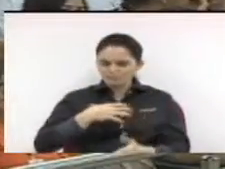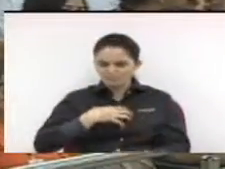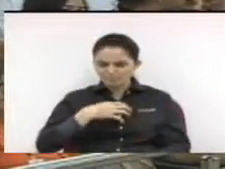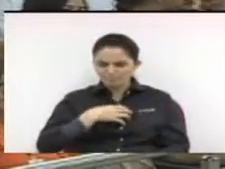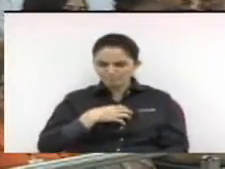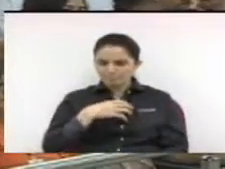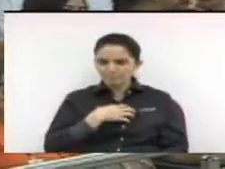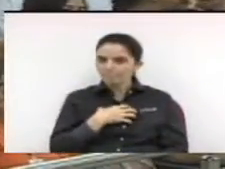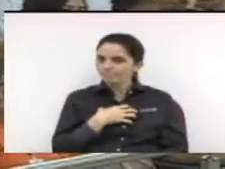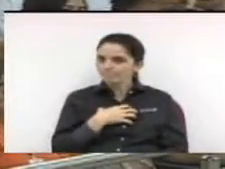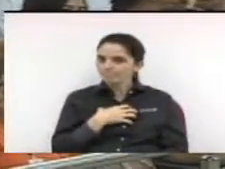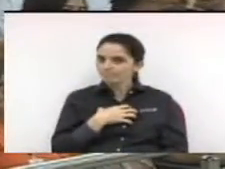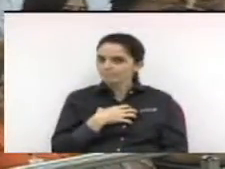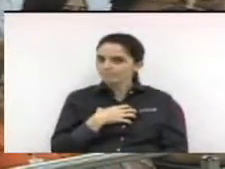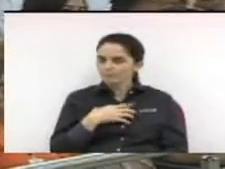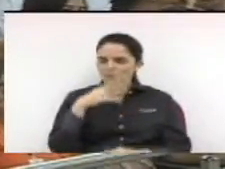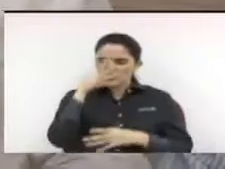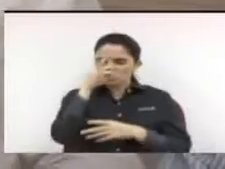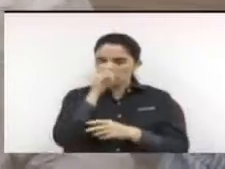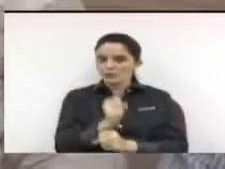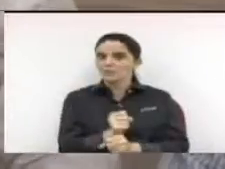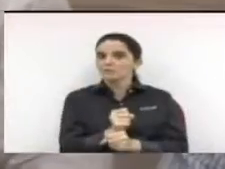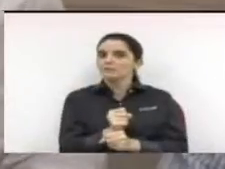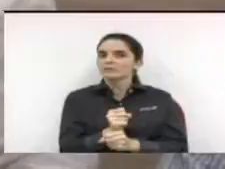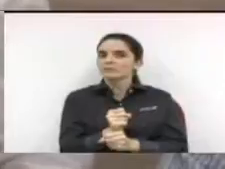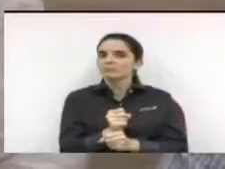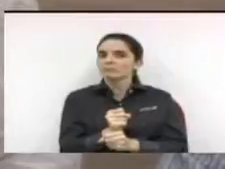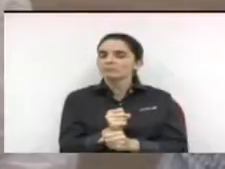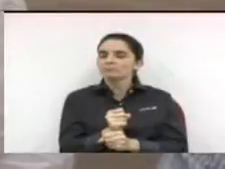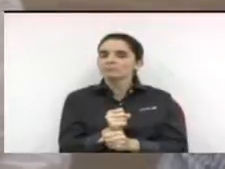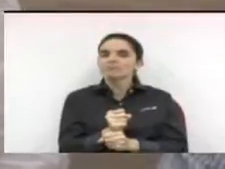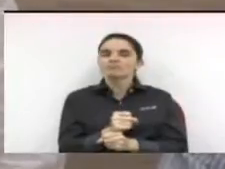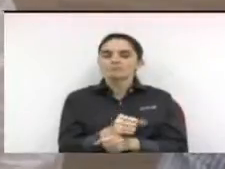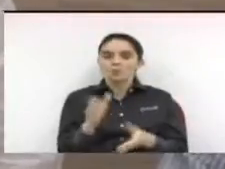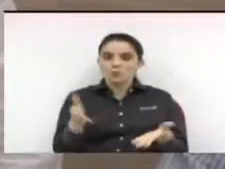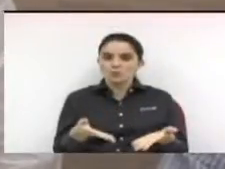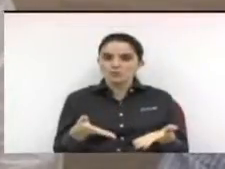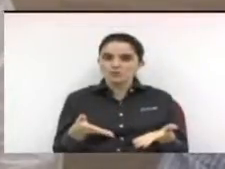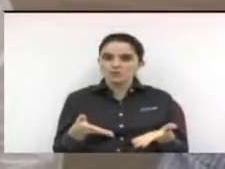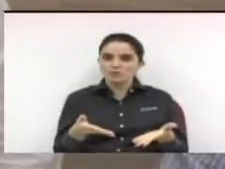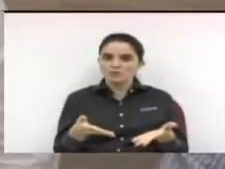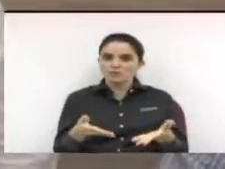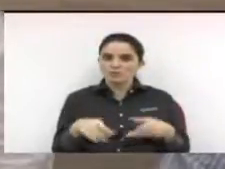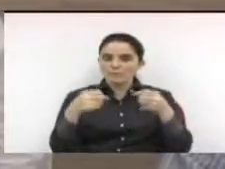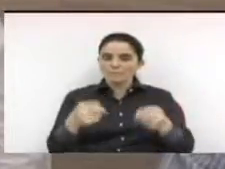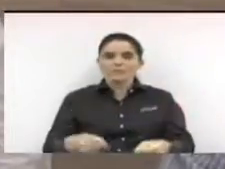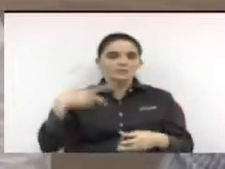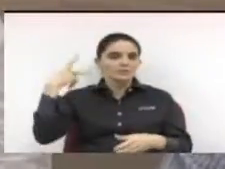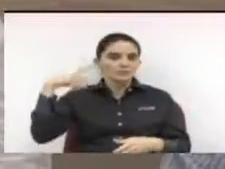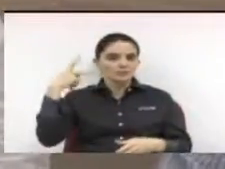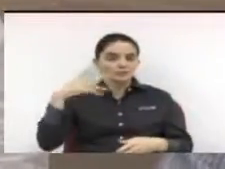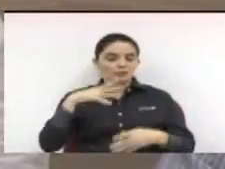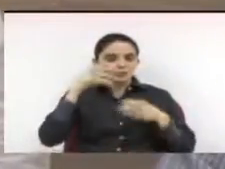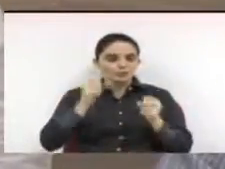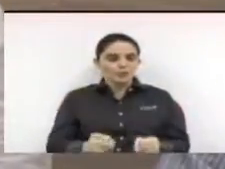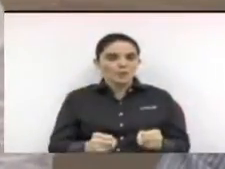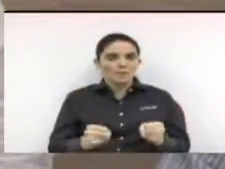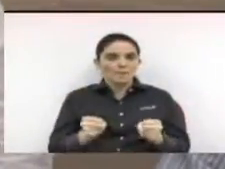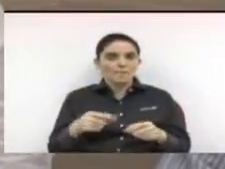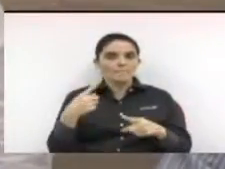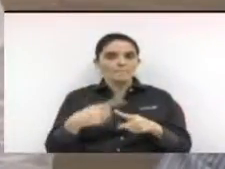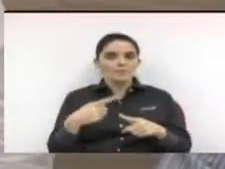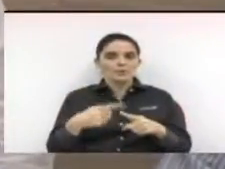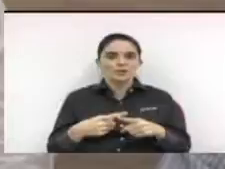certa forma fortalecido. O legislativo se sente forte quando o povo se une em favor de uma